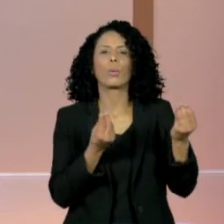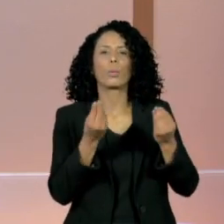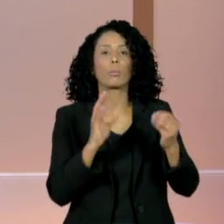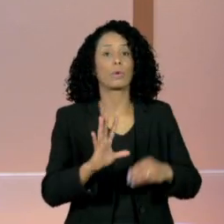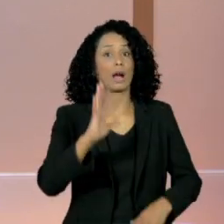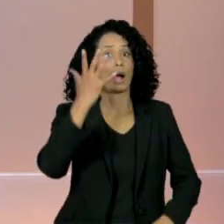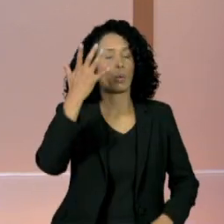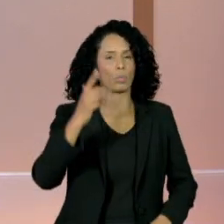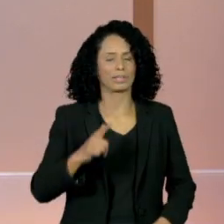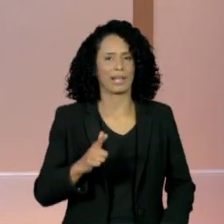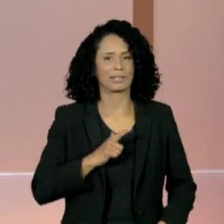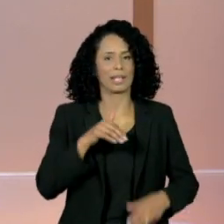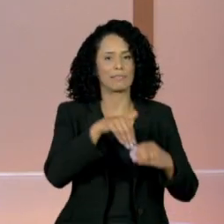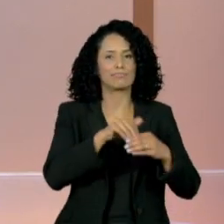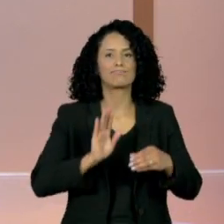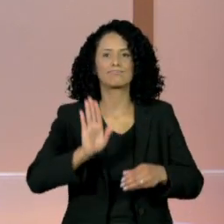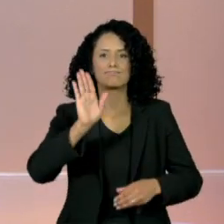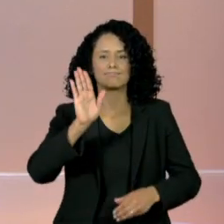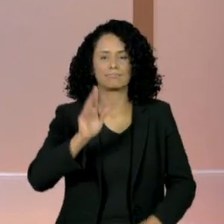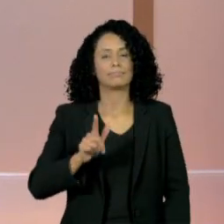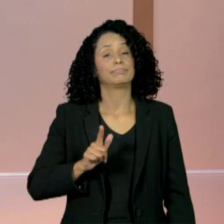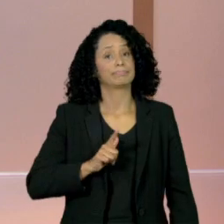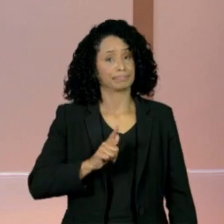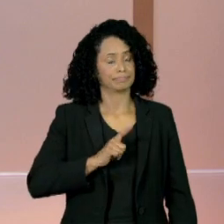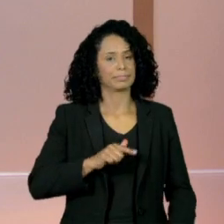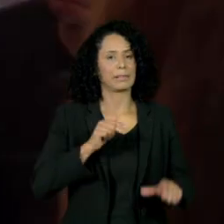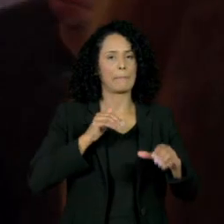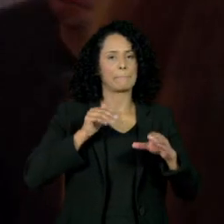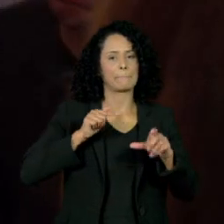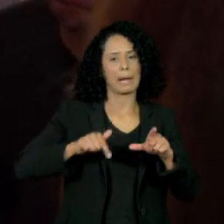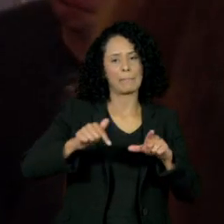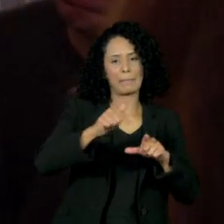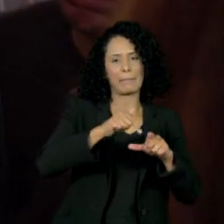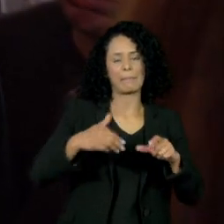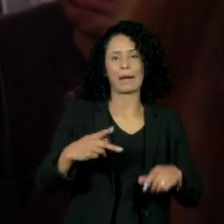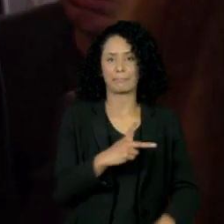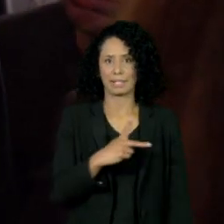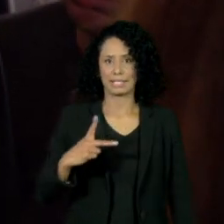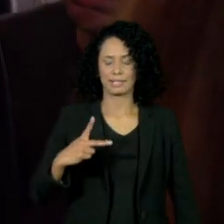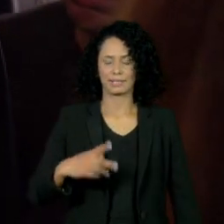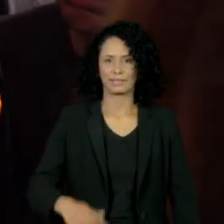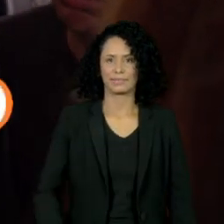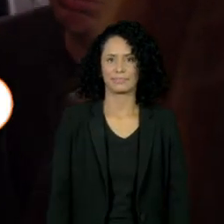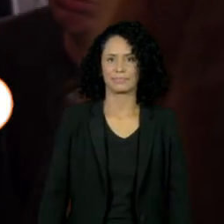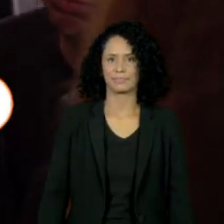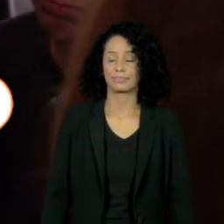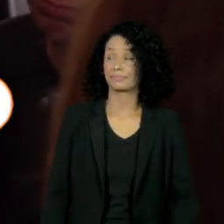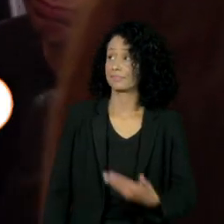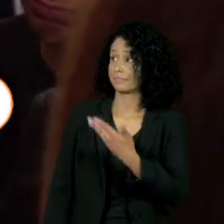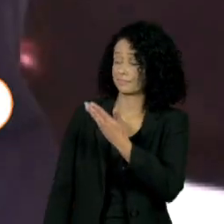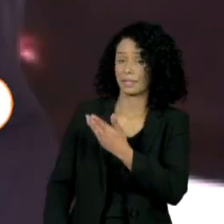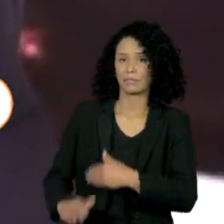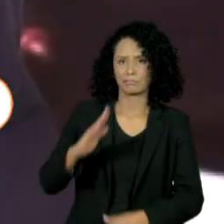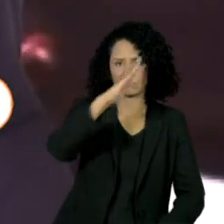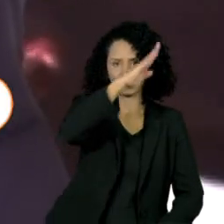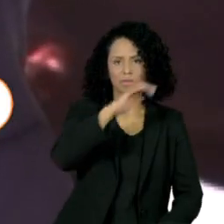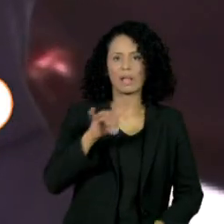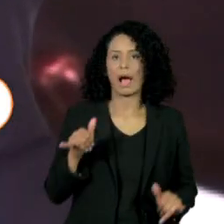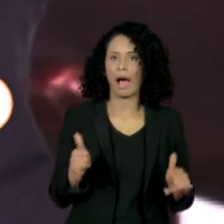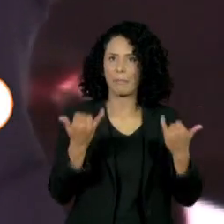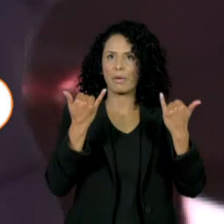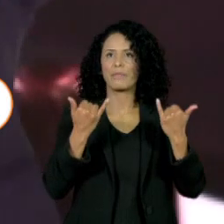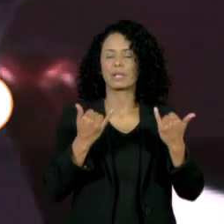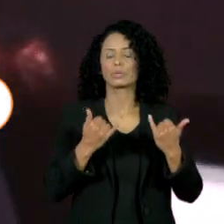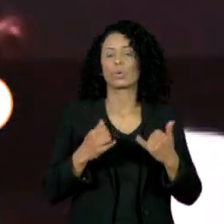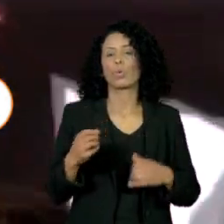principais pré-candidatos às eleições presidenciais. Bolsonaro aproveitou o discurso em que o novo presidente da